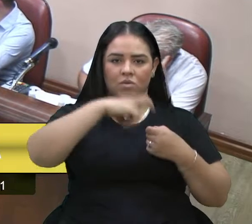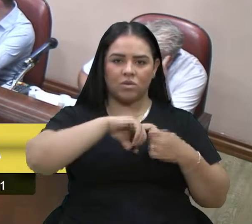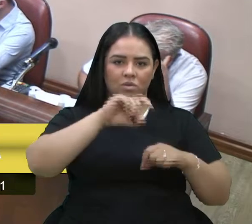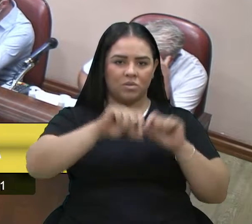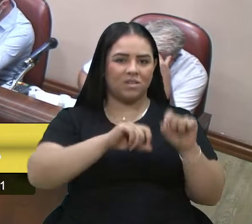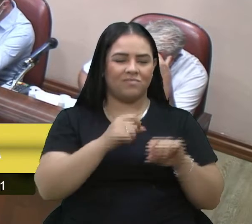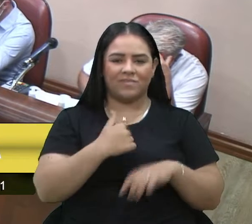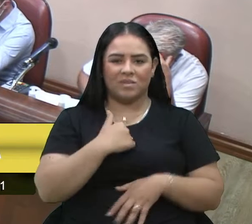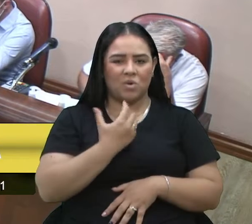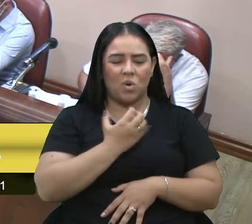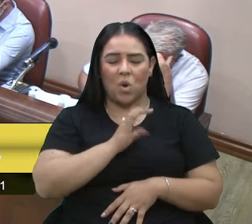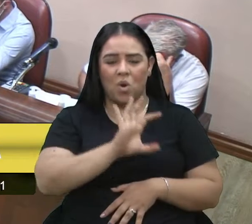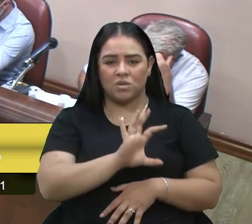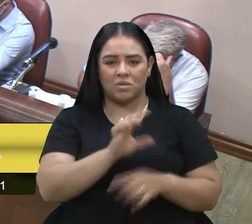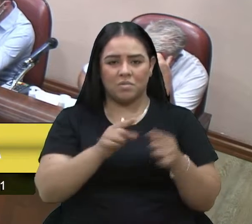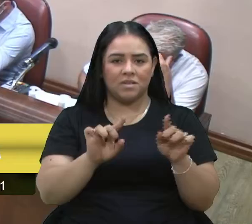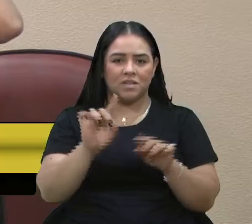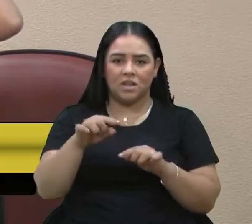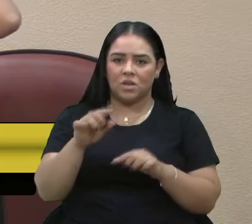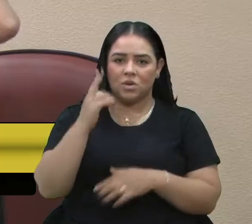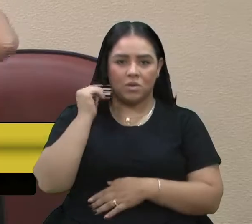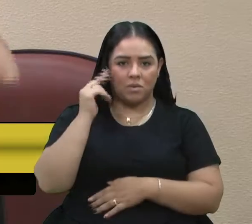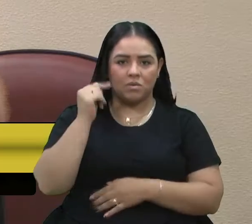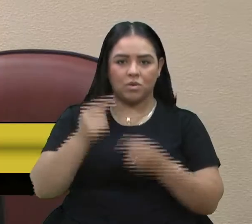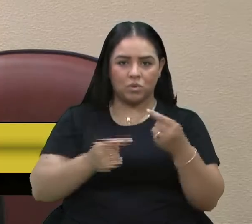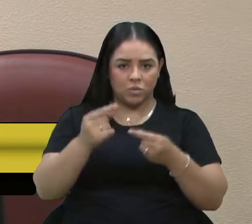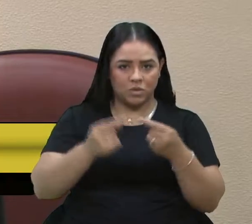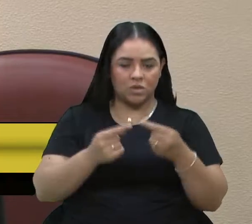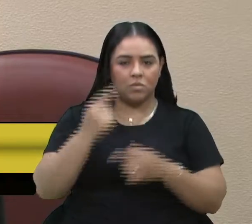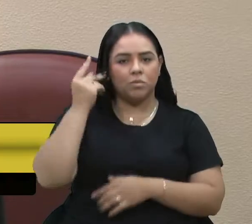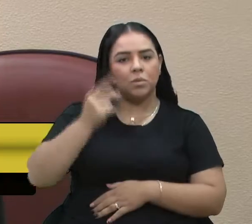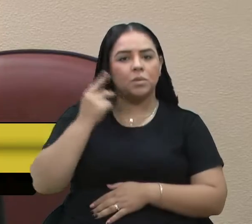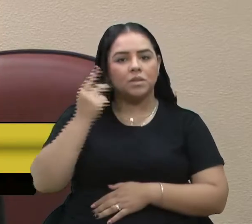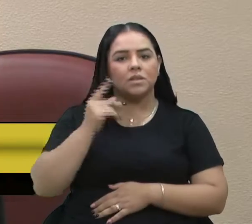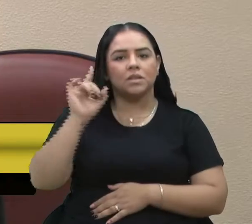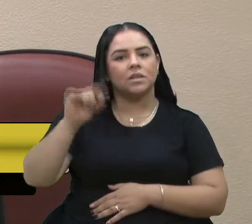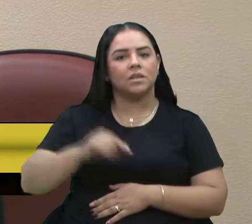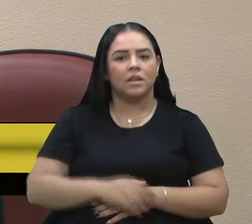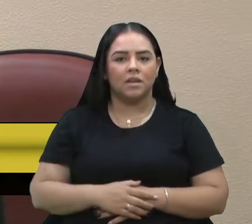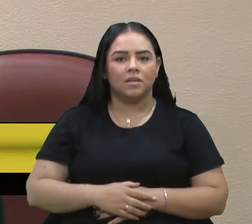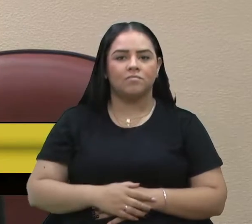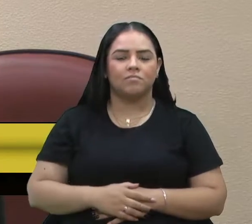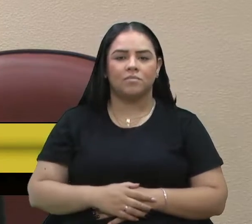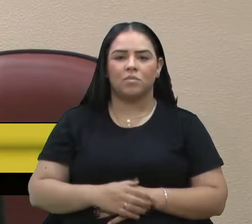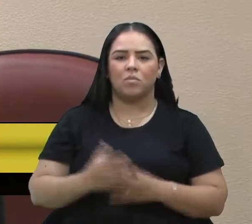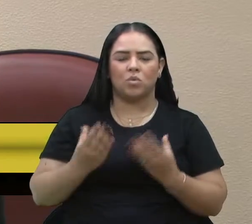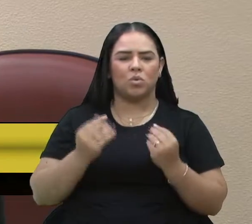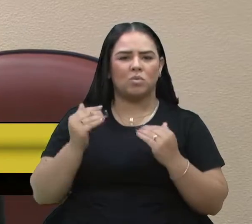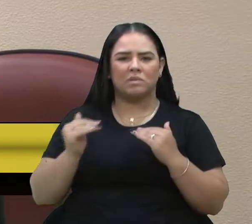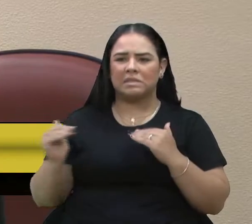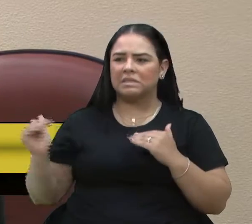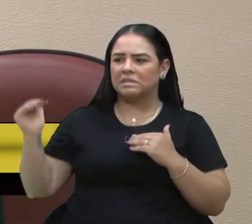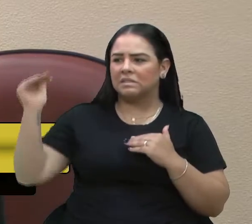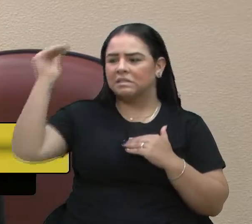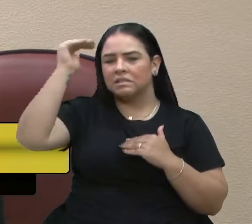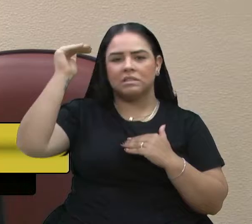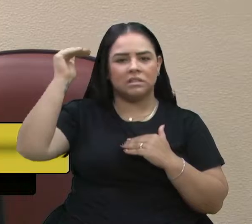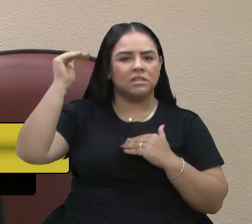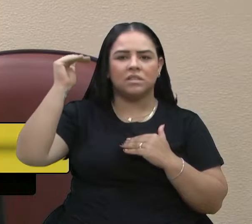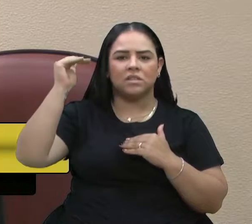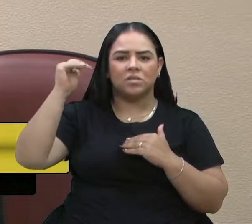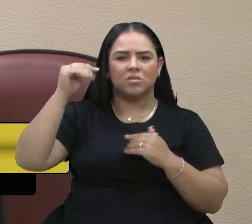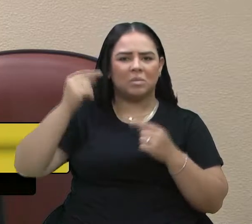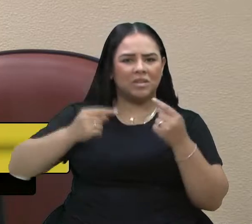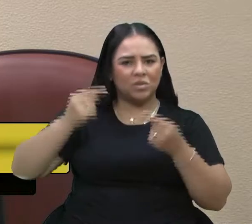desagrada, mas faz parte, claro, do debate político, que é muito o extremo, muito a partidarização de uma